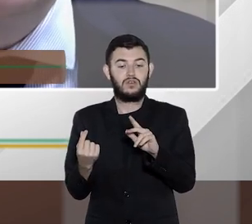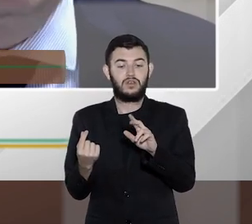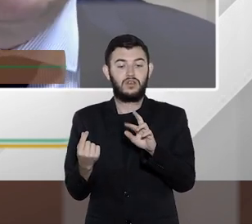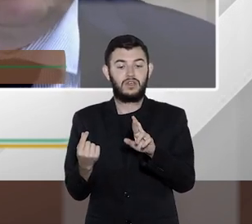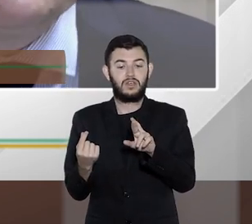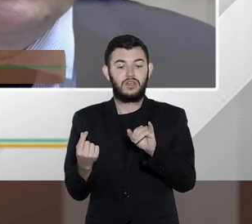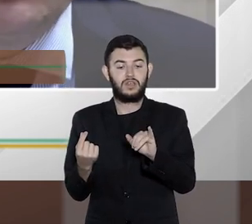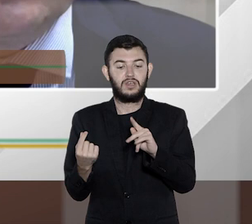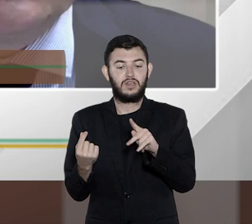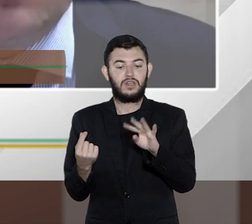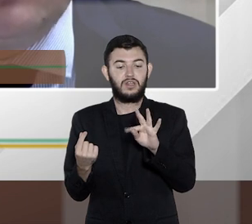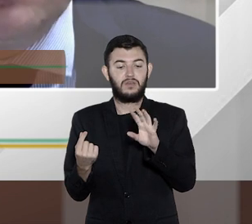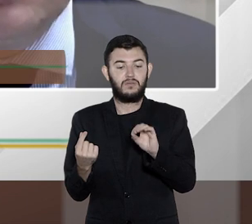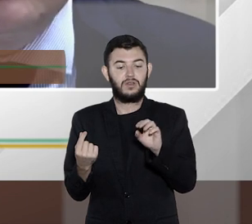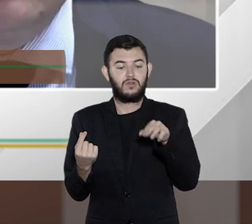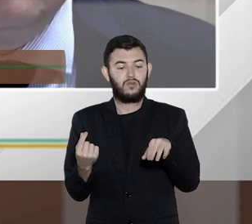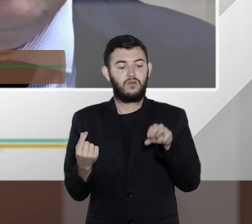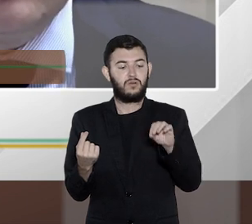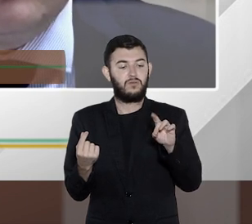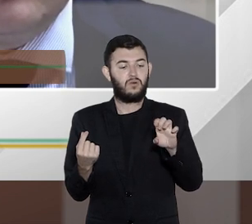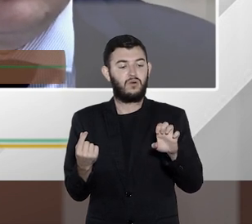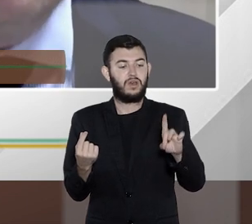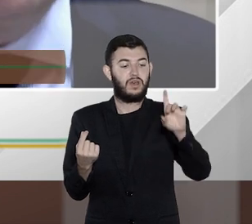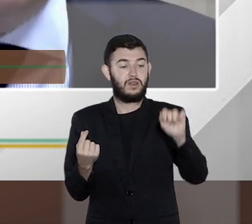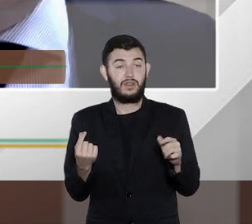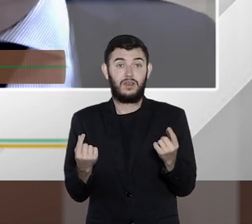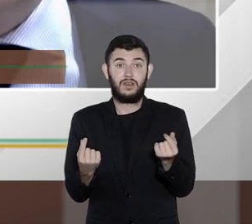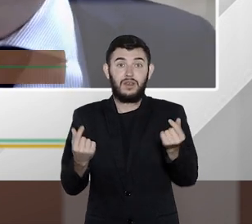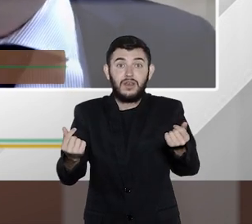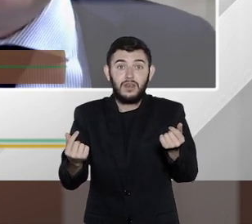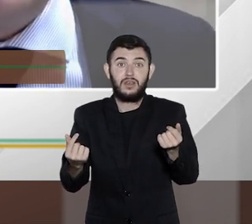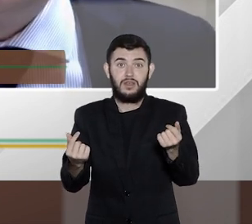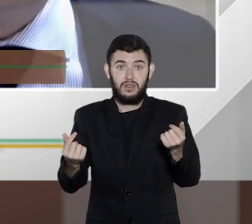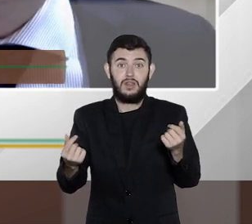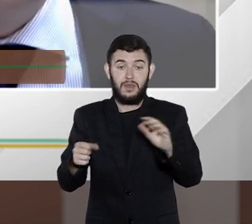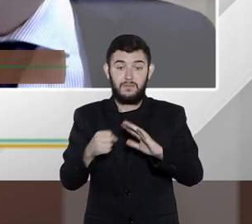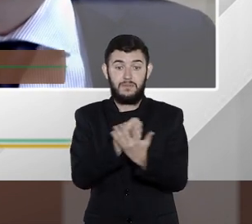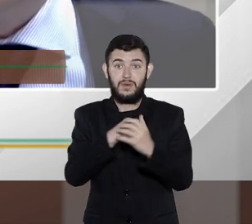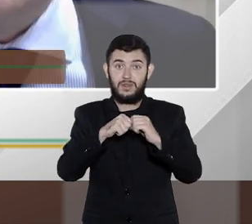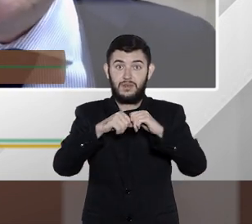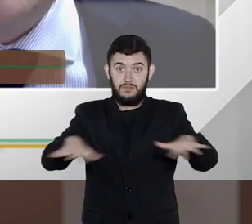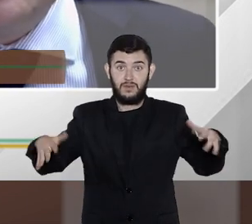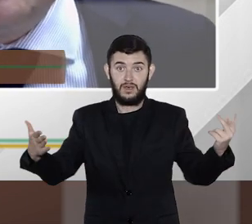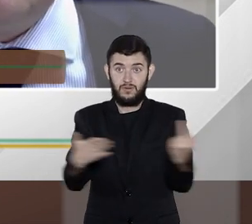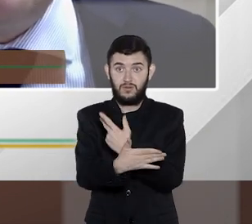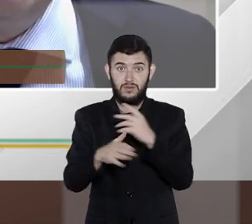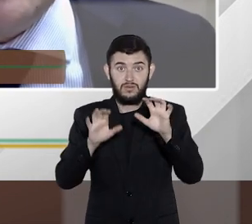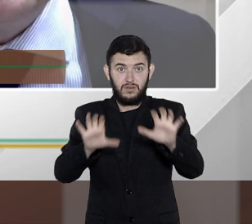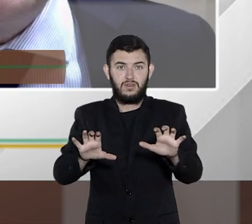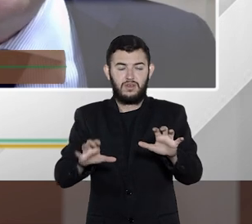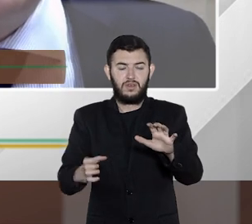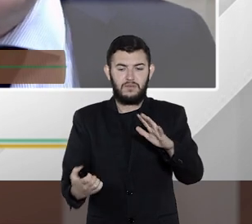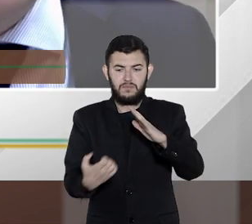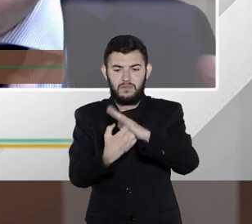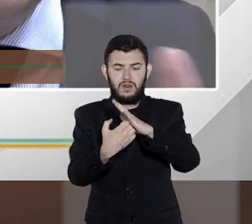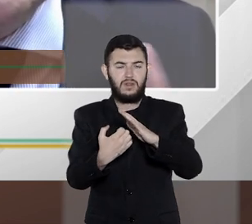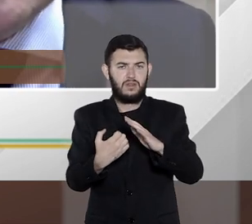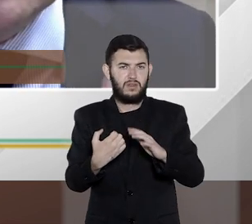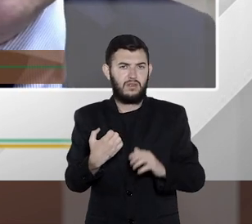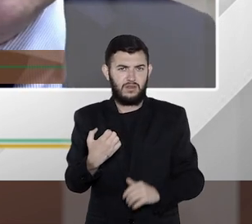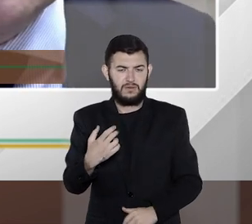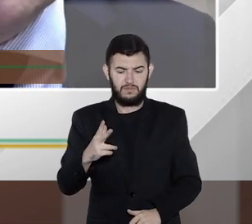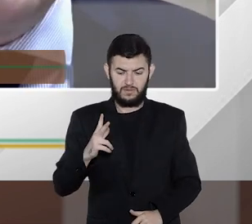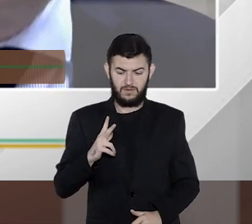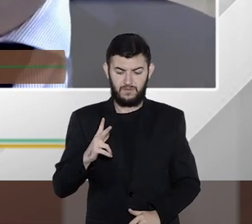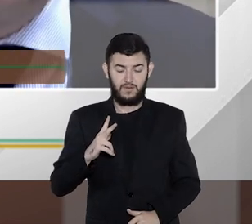ainda intensificou essa situação. Então, não só o ambiente privado, não só empresas privadas, mas eu acho que a